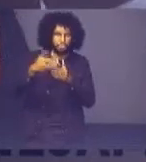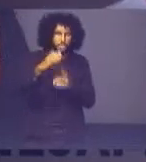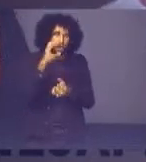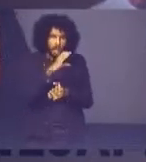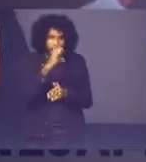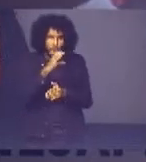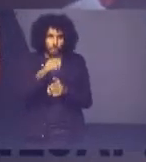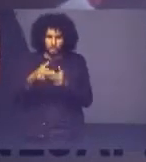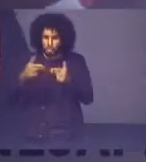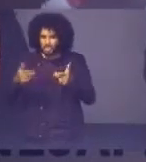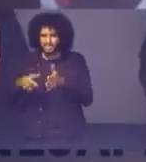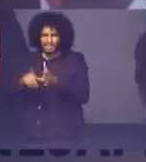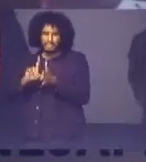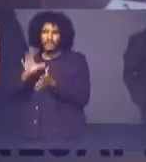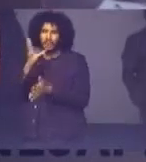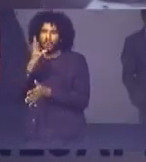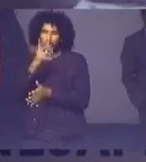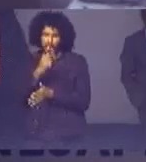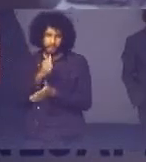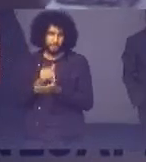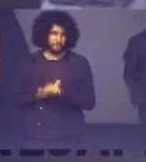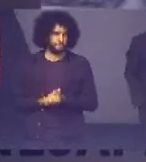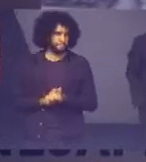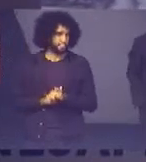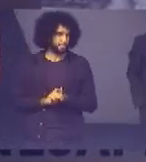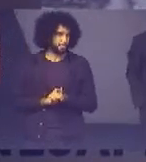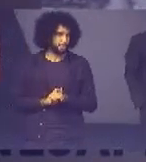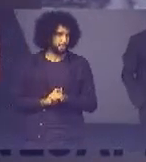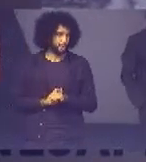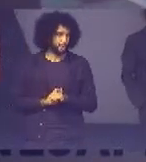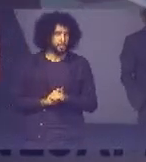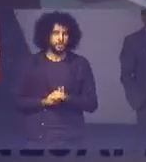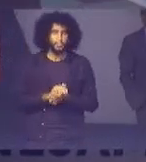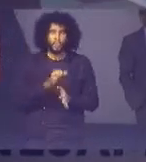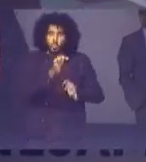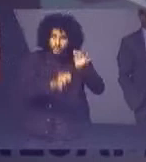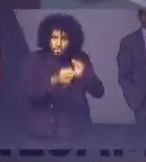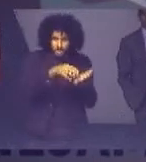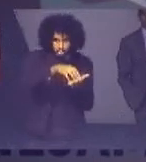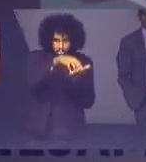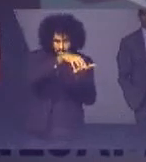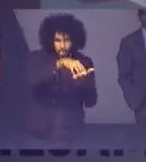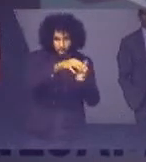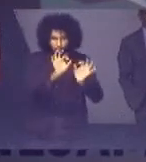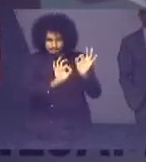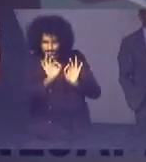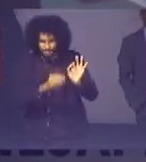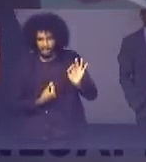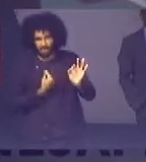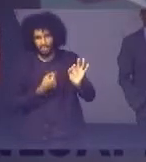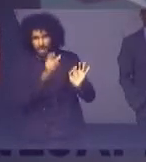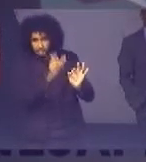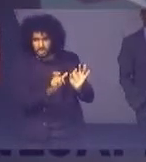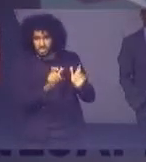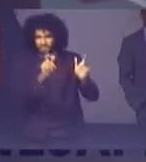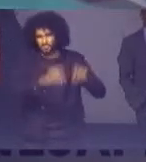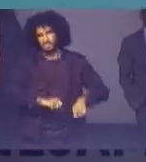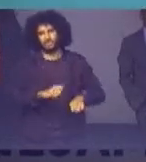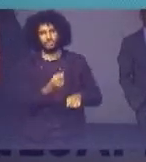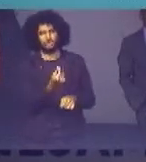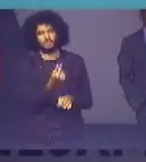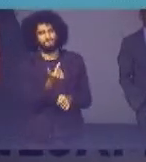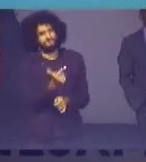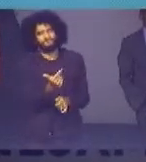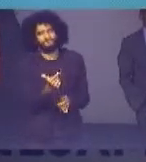as pendências judiciais. O Justiça no Bairro desafoga as comarcas e resolve a vida de quem não pode arcar com as despesas.